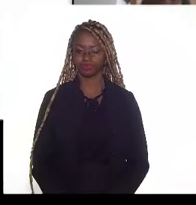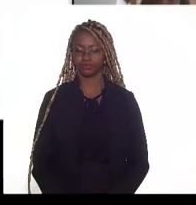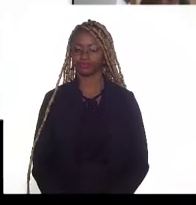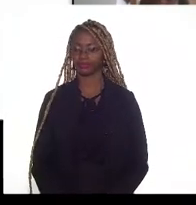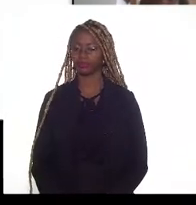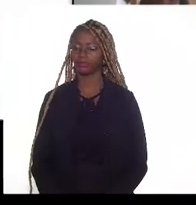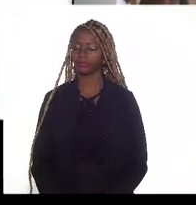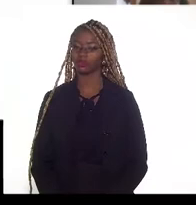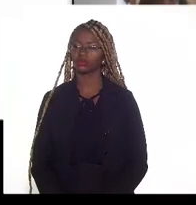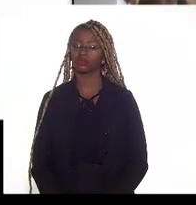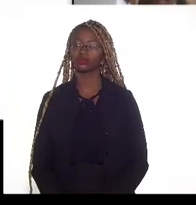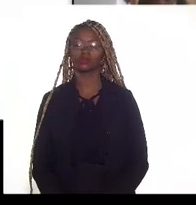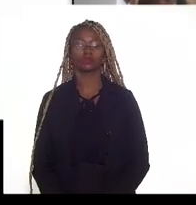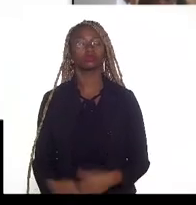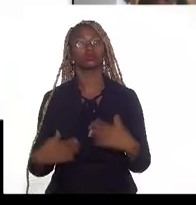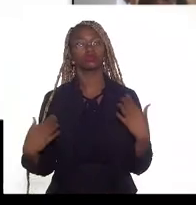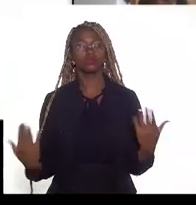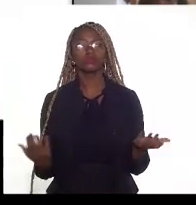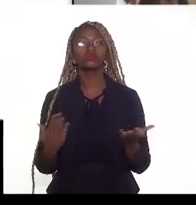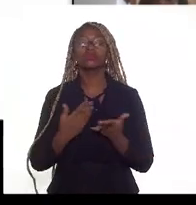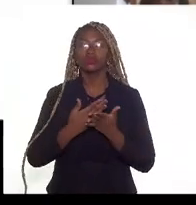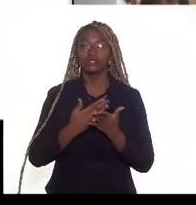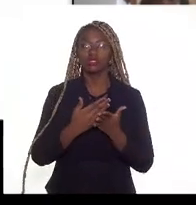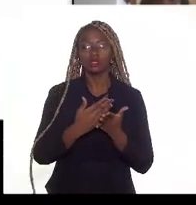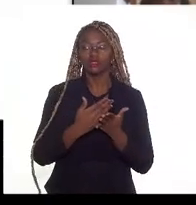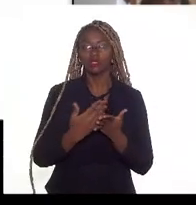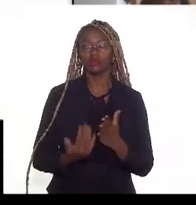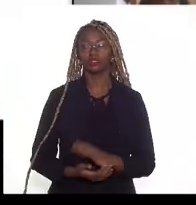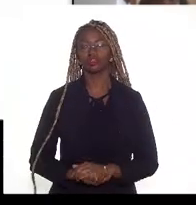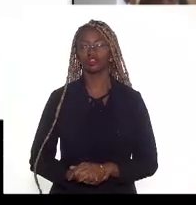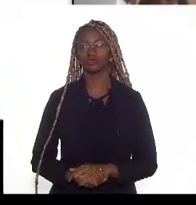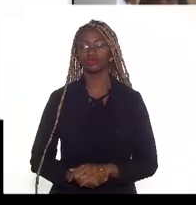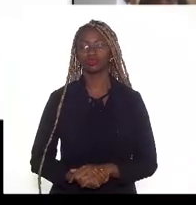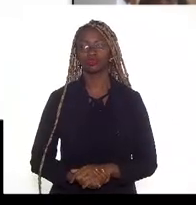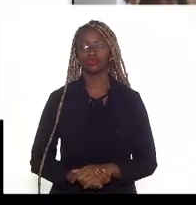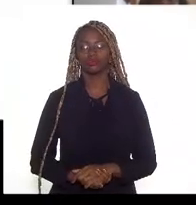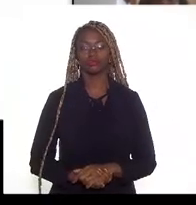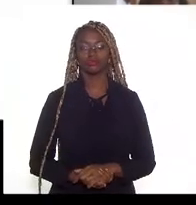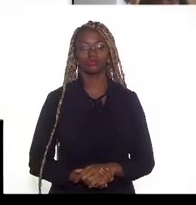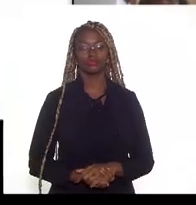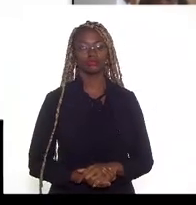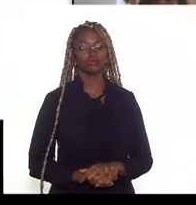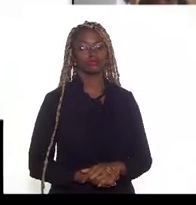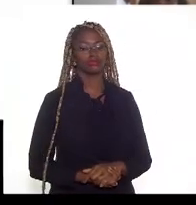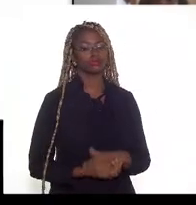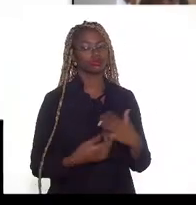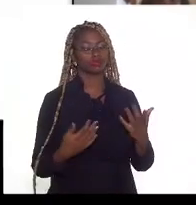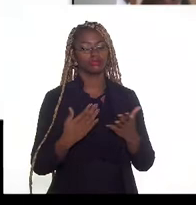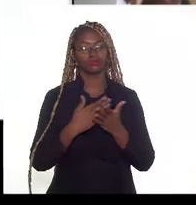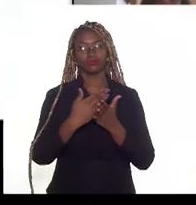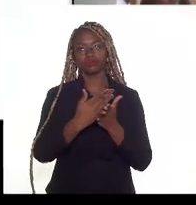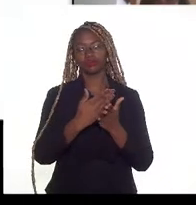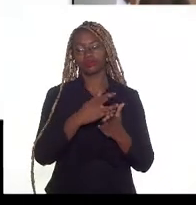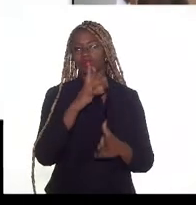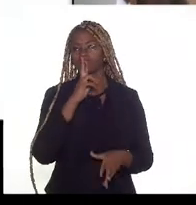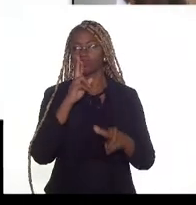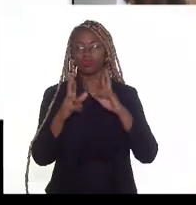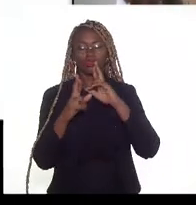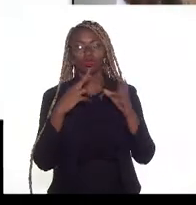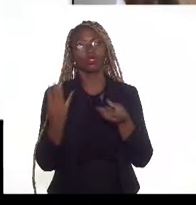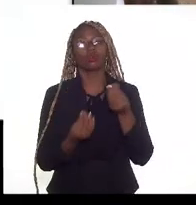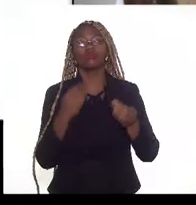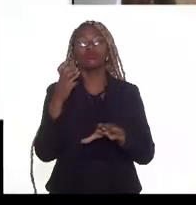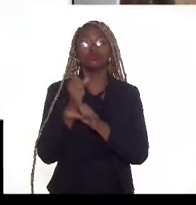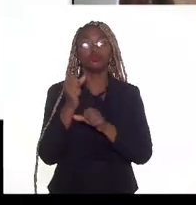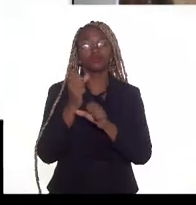Bom, inicialmente, recordando e respondendo à pergunta de que forma se dá o